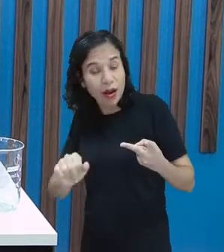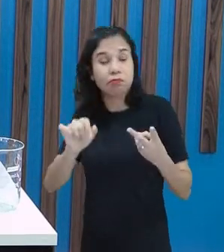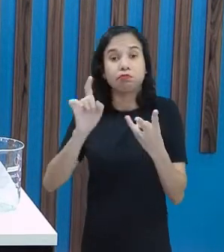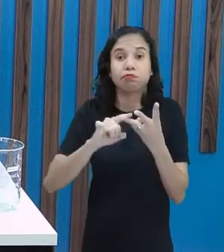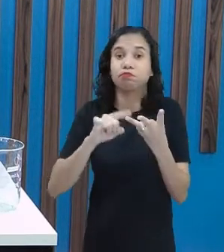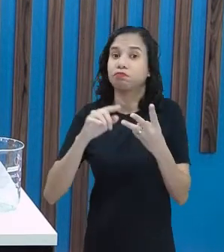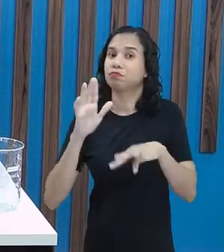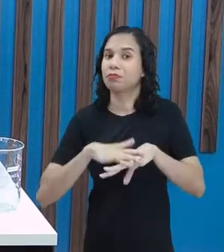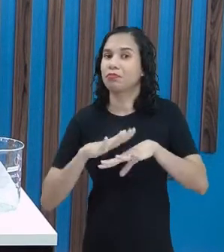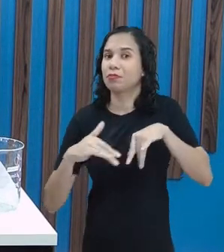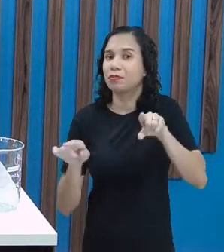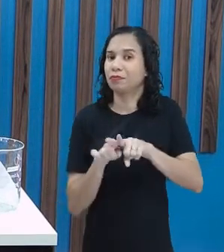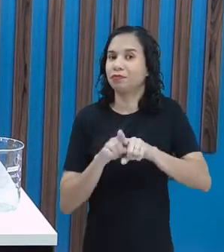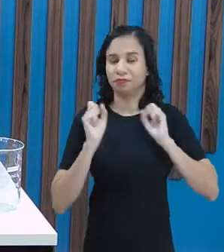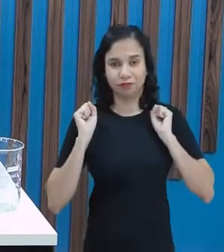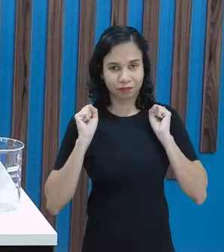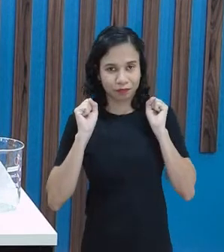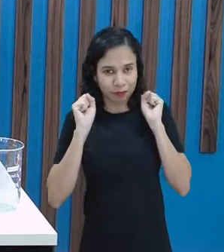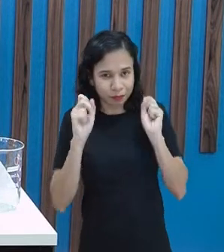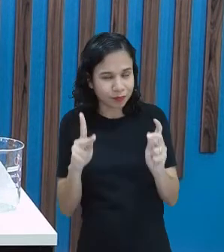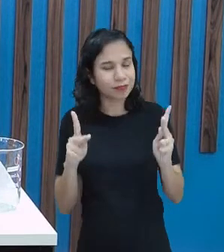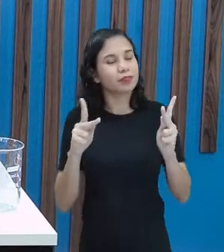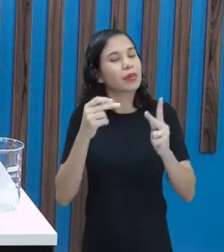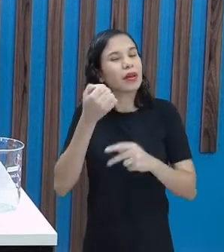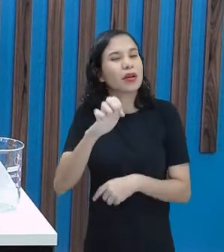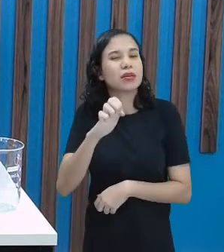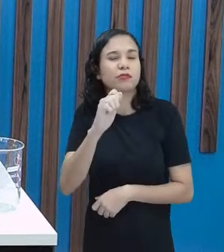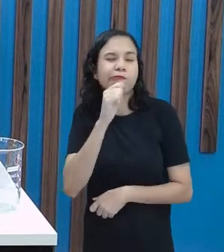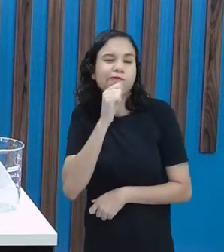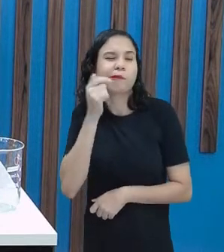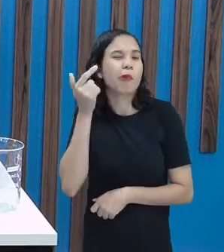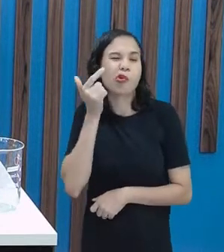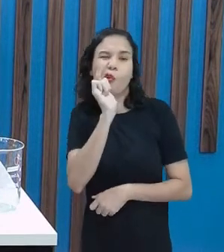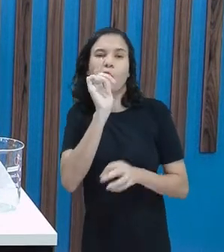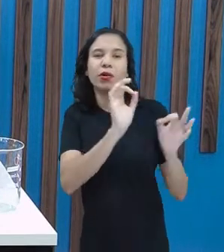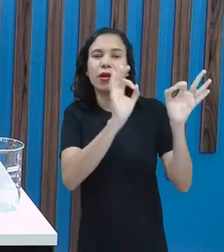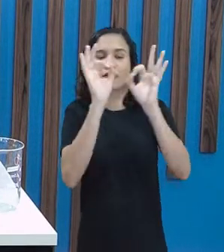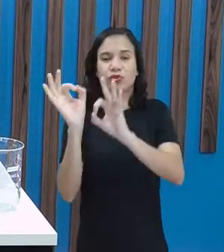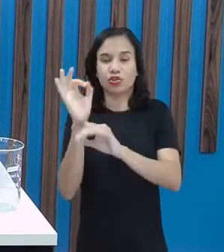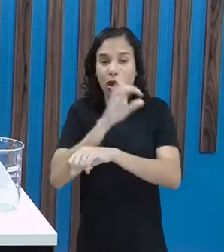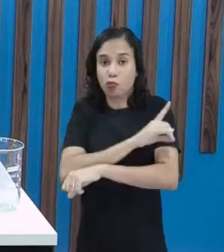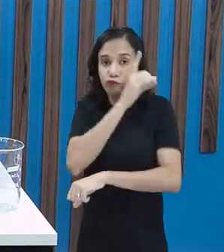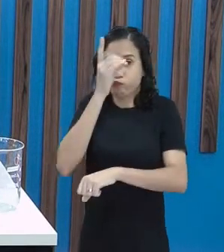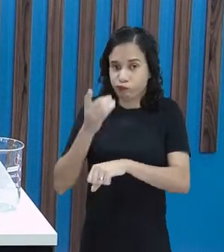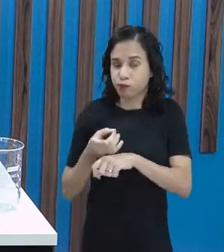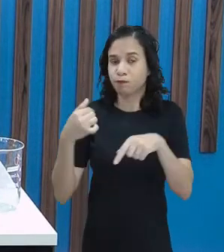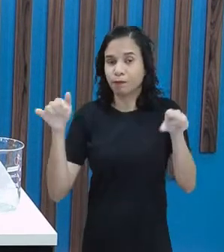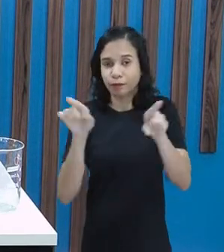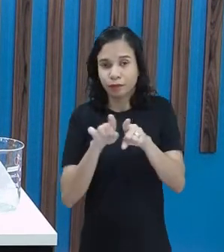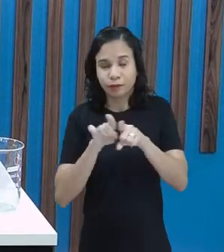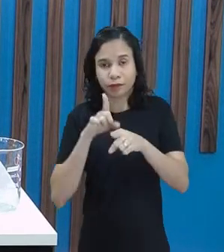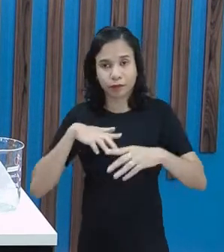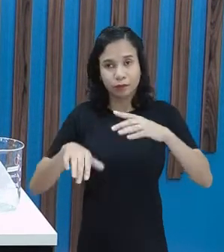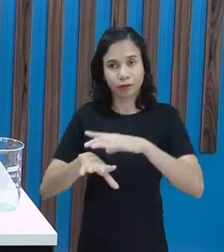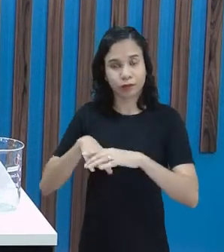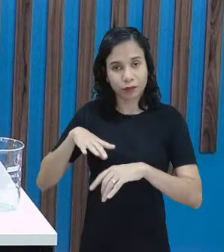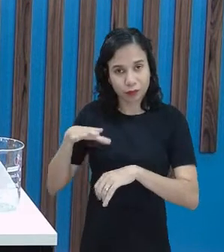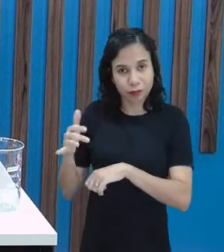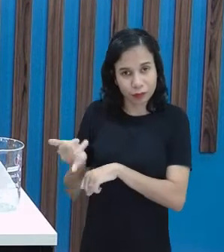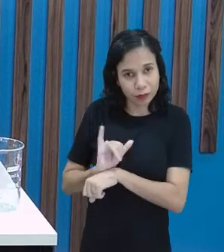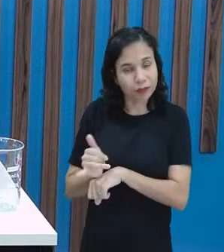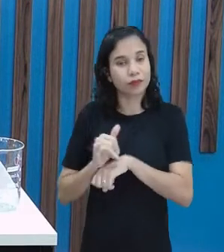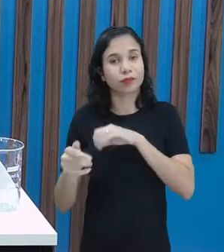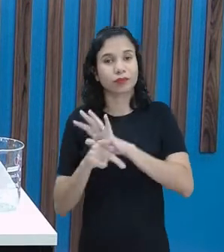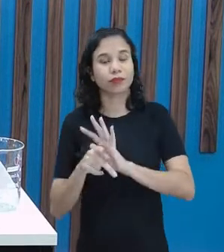dos terceiros anos, ok? Se você não conseguir assistir durante o dia, tem também o canal do Educa